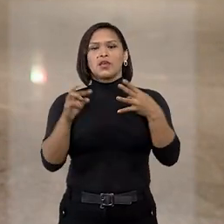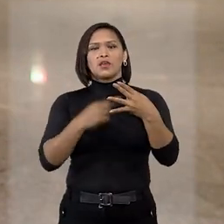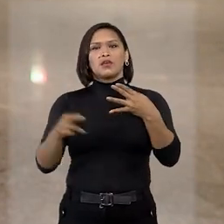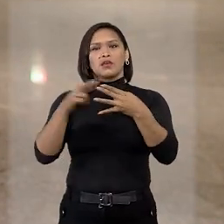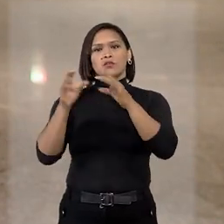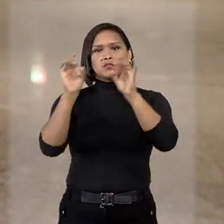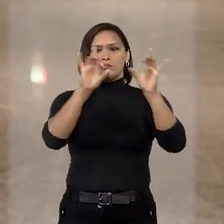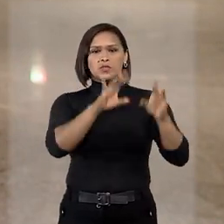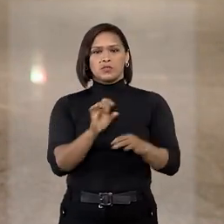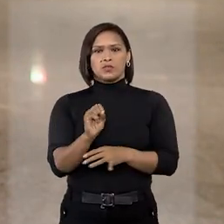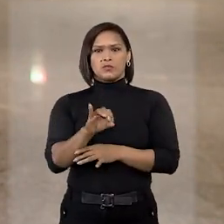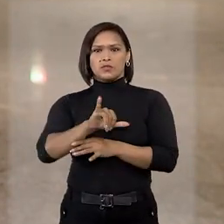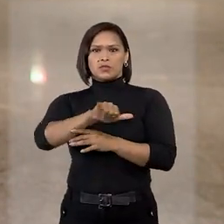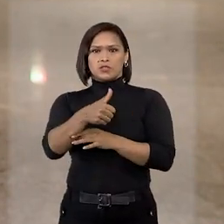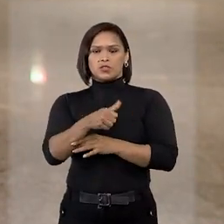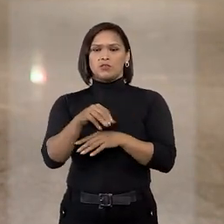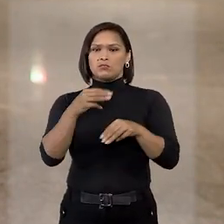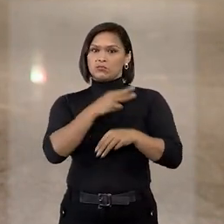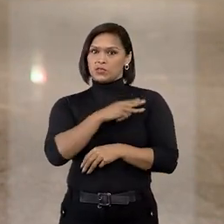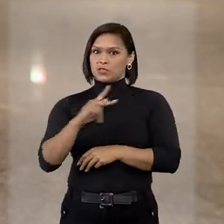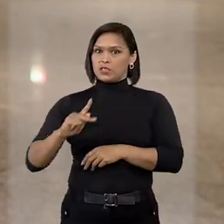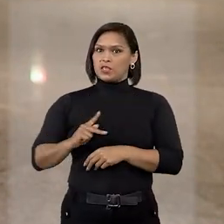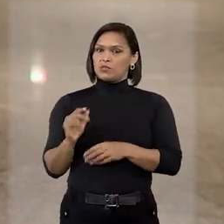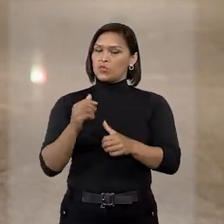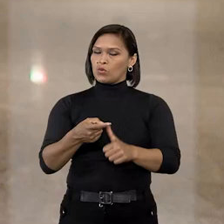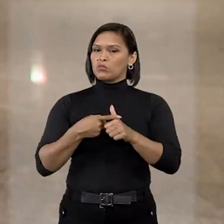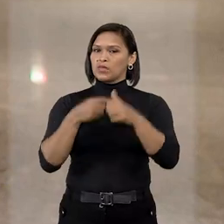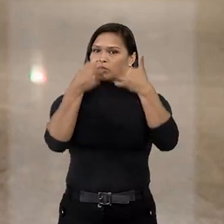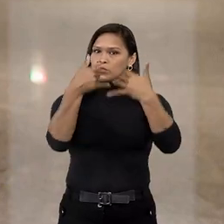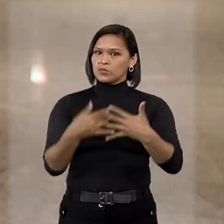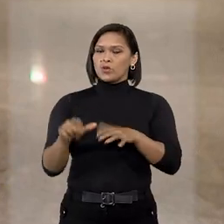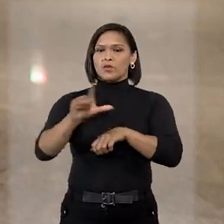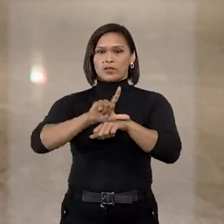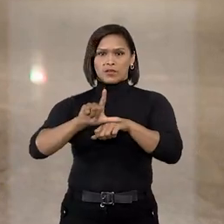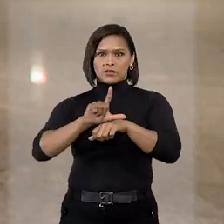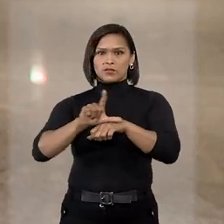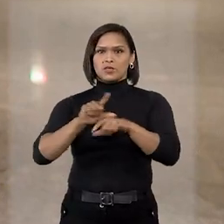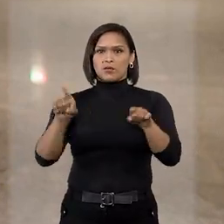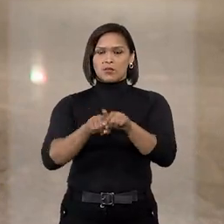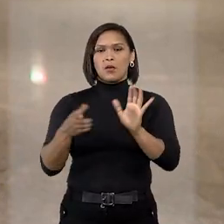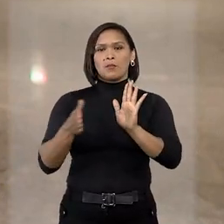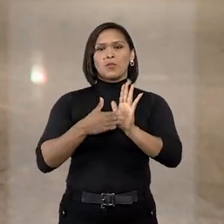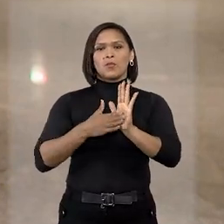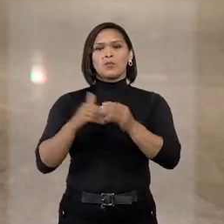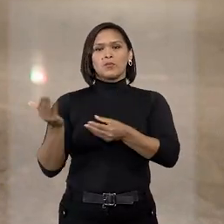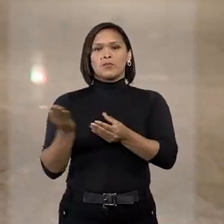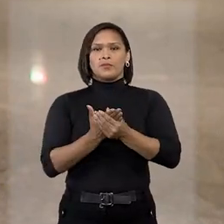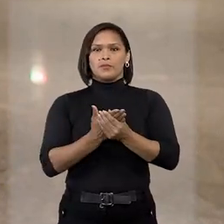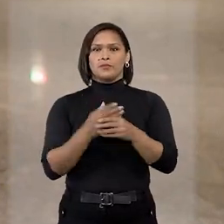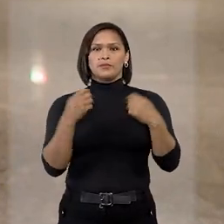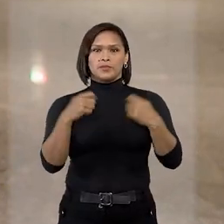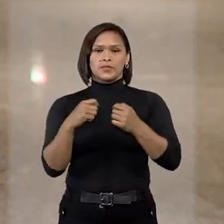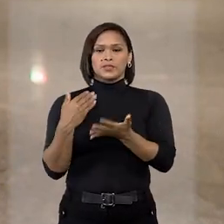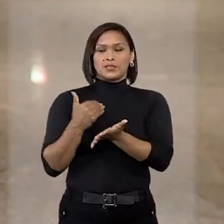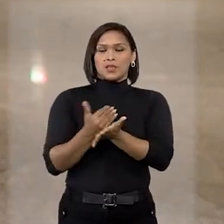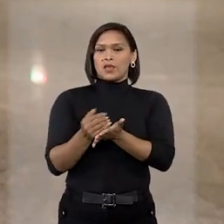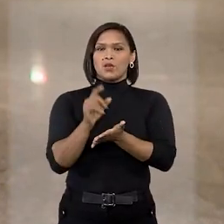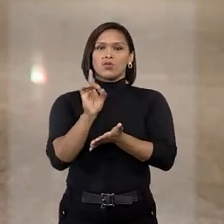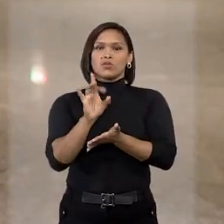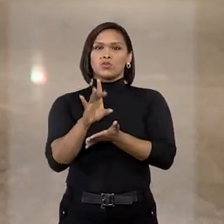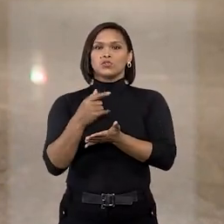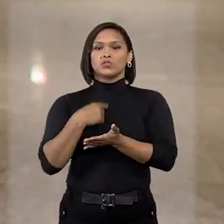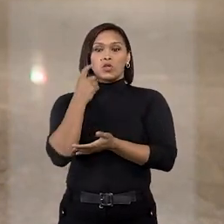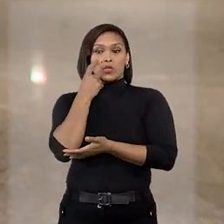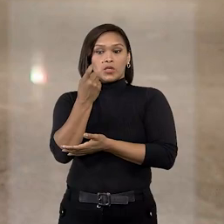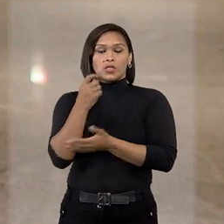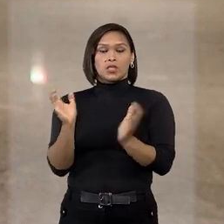especial ao STJ, o Ministério Público sustentou que a sua legitimidade para propor a ação seria decorrente não só